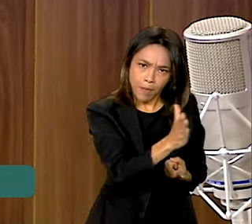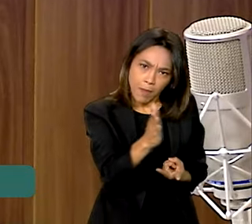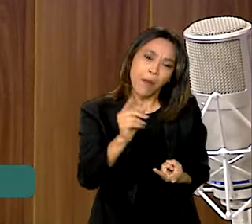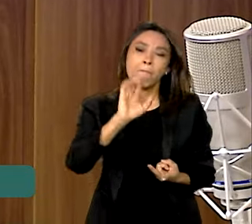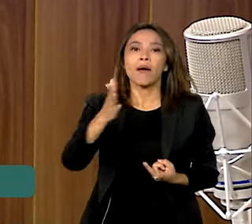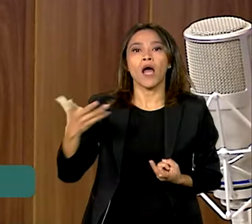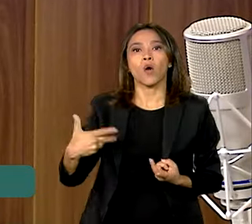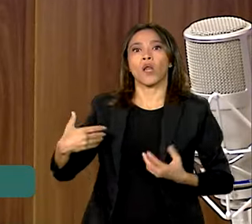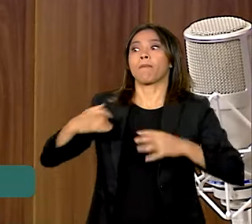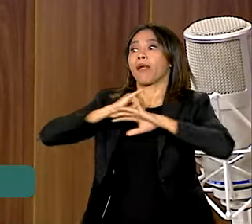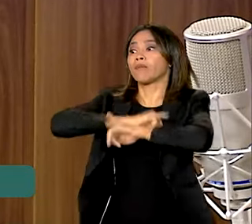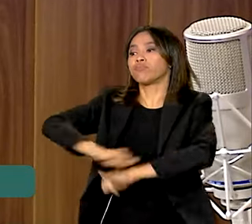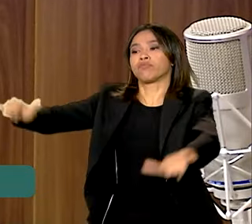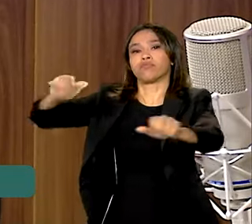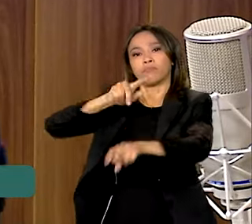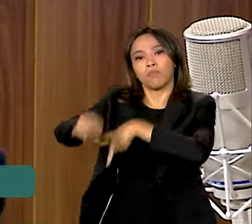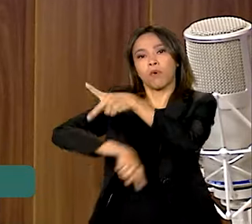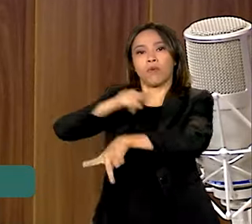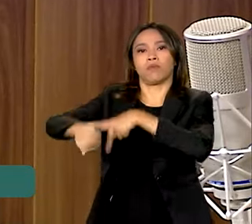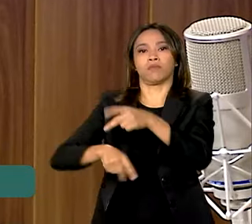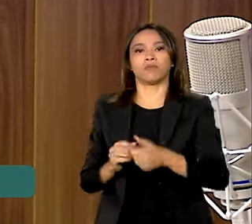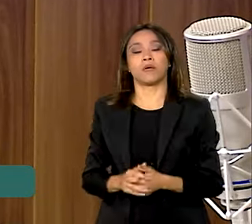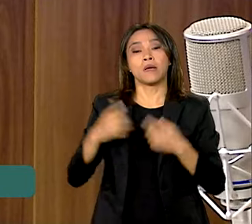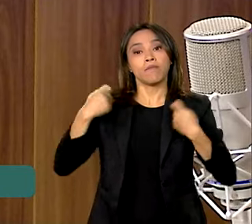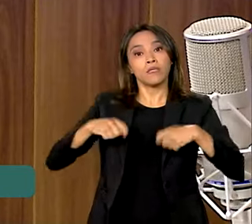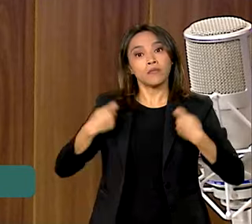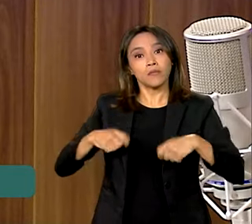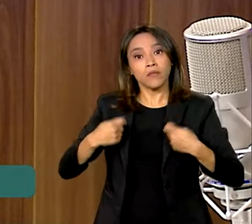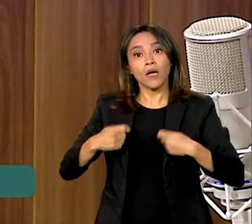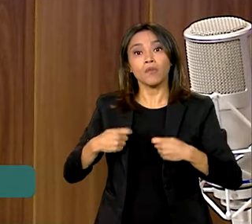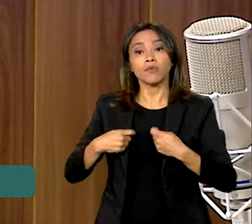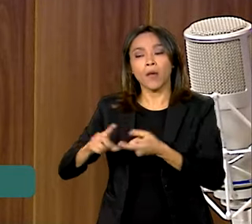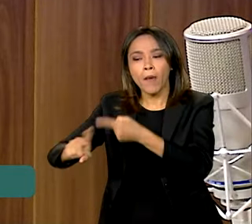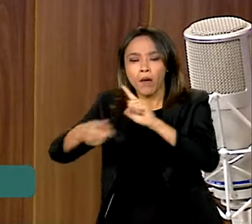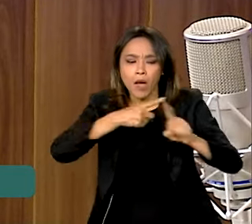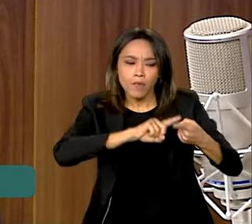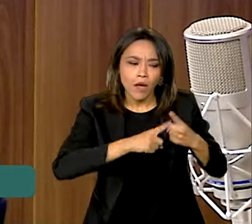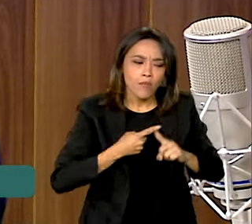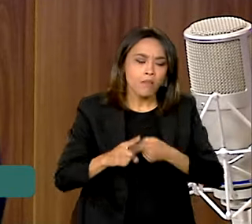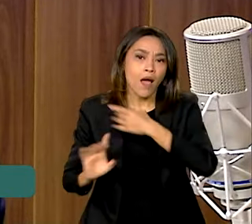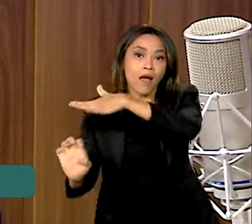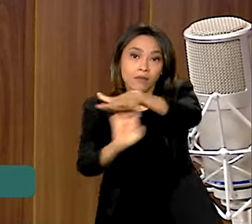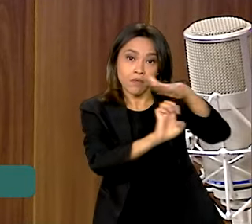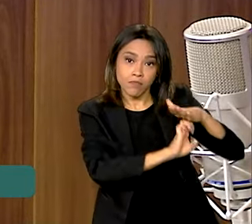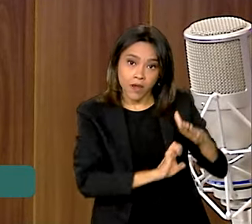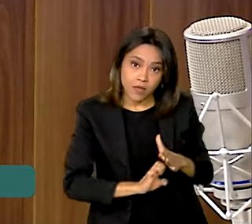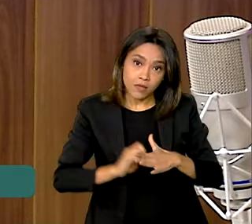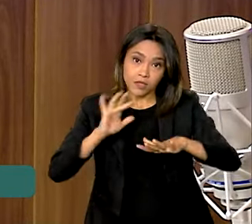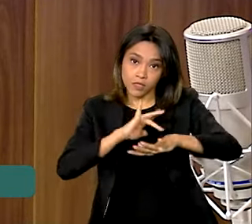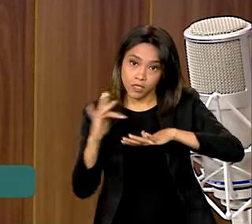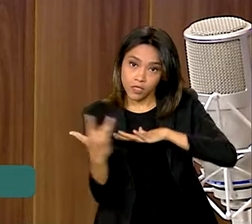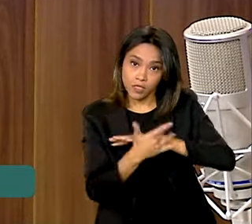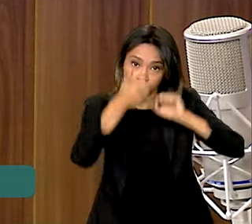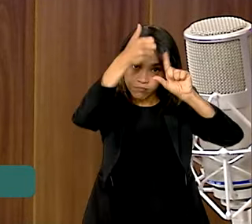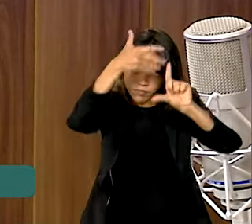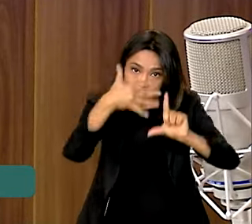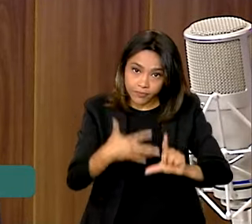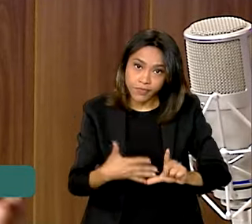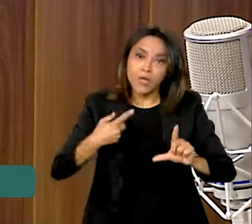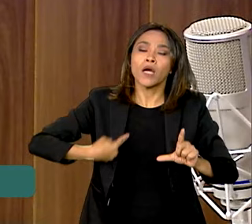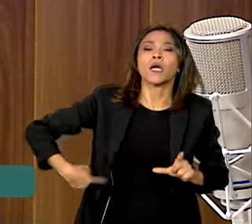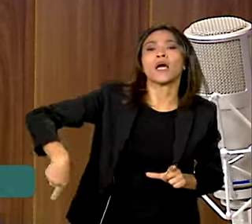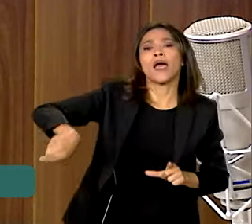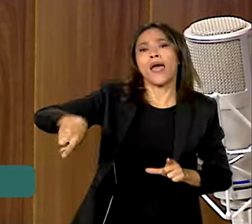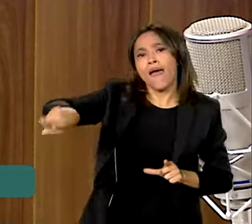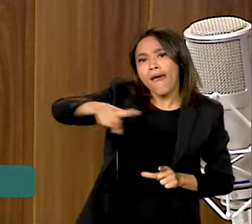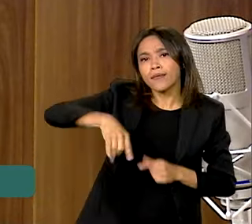precisamos realizar um trabalho coordenado com as plataformas sociais. Elas que conhecem melhor o usuário, elas que conhecem melhor o